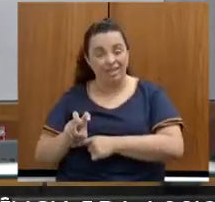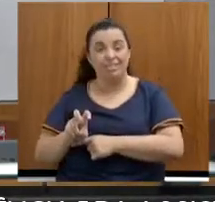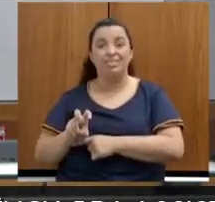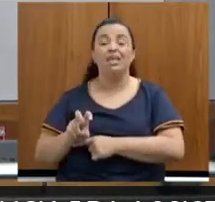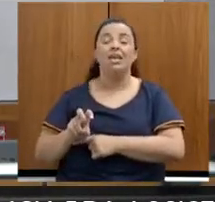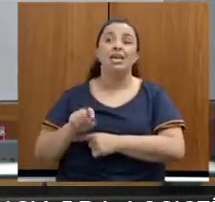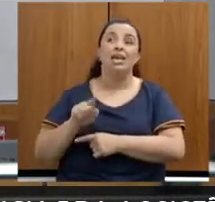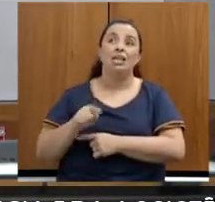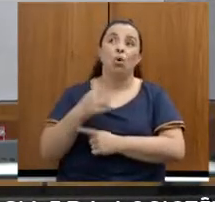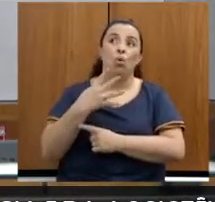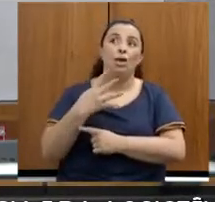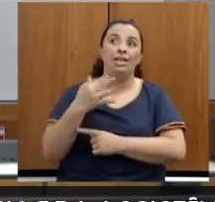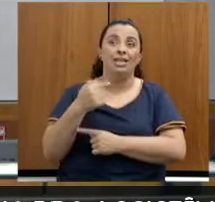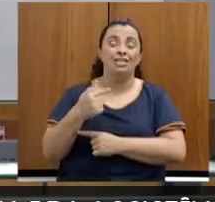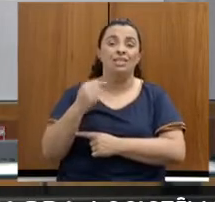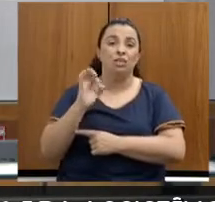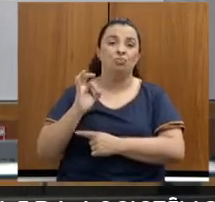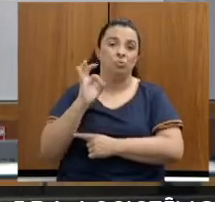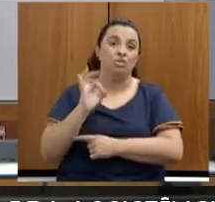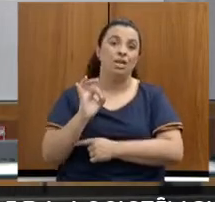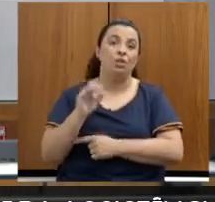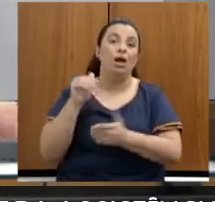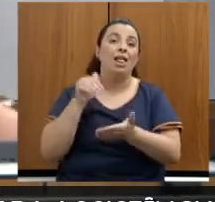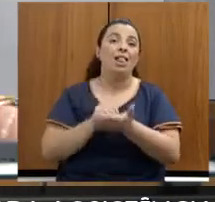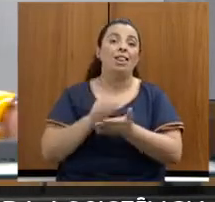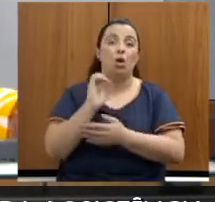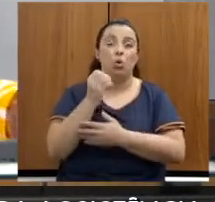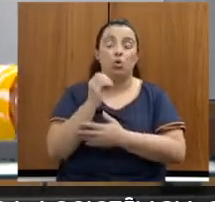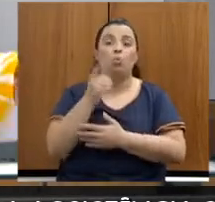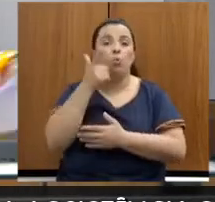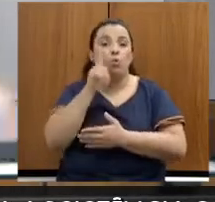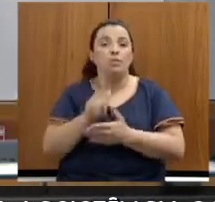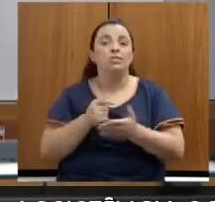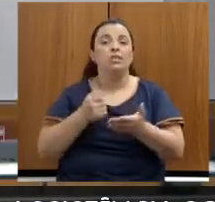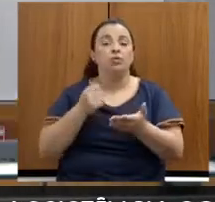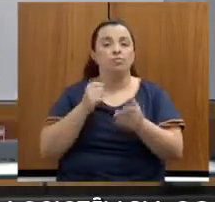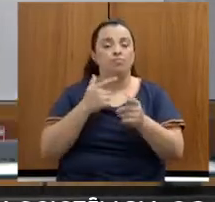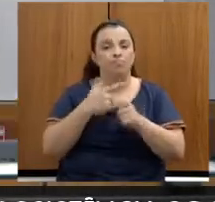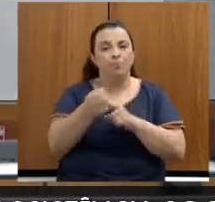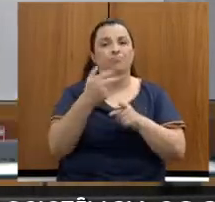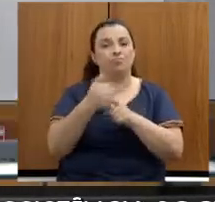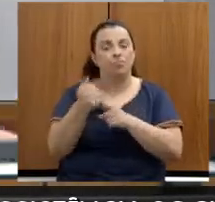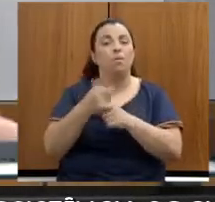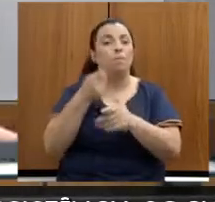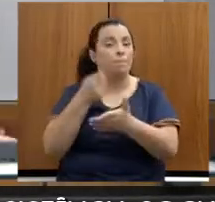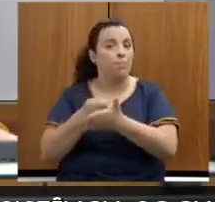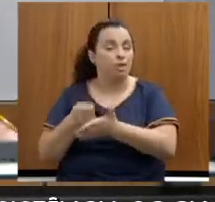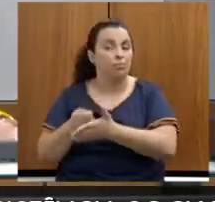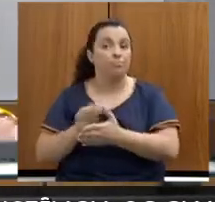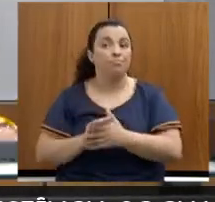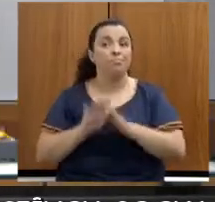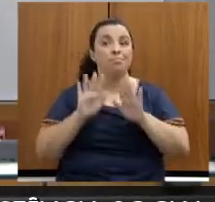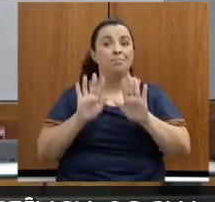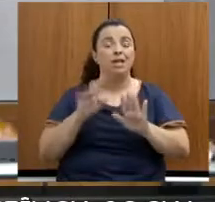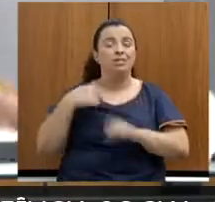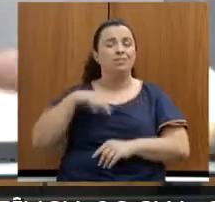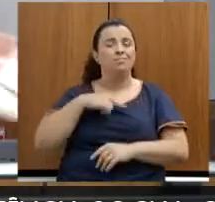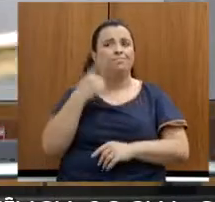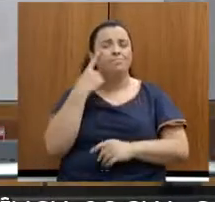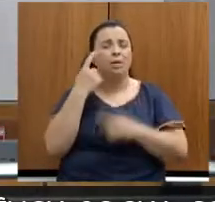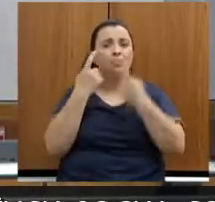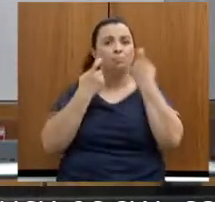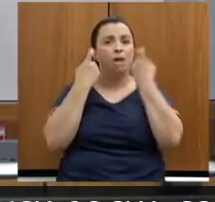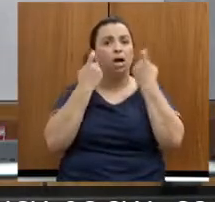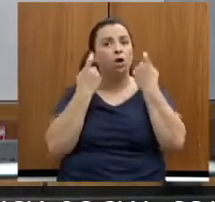foi liquidado até outubro de 2021. Esse diagnóstico, ele preocupa. O Estado,